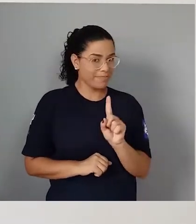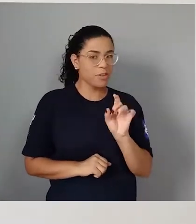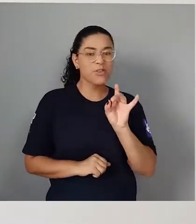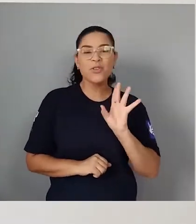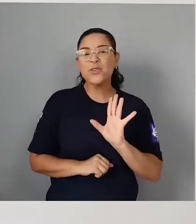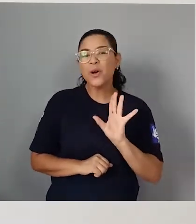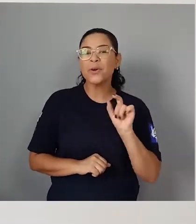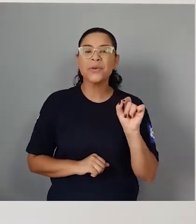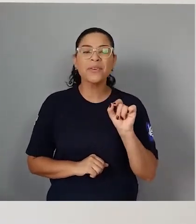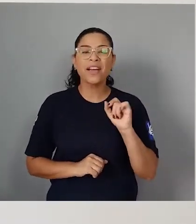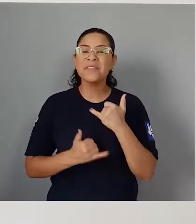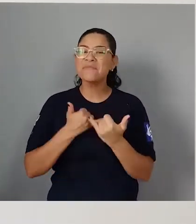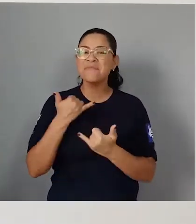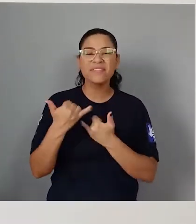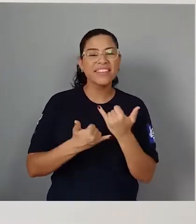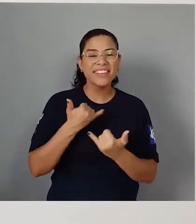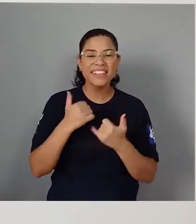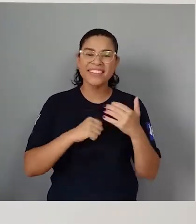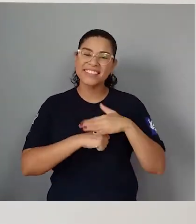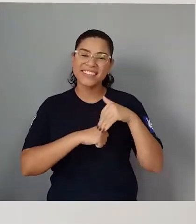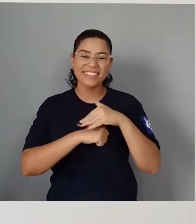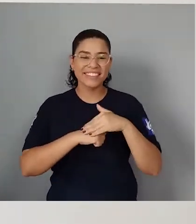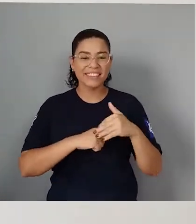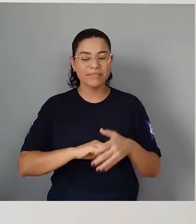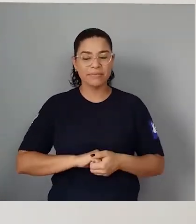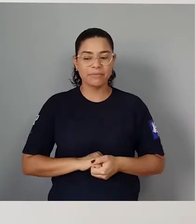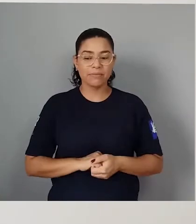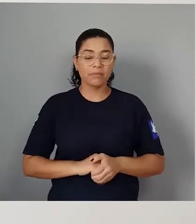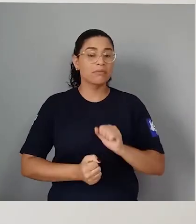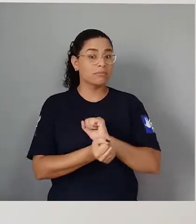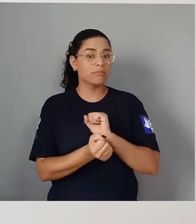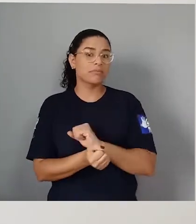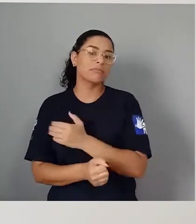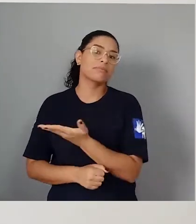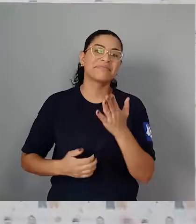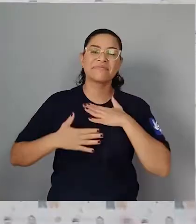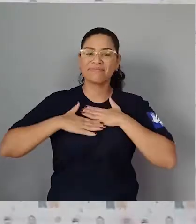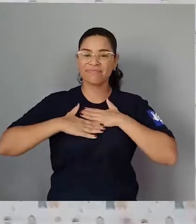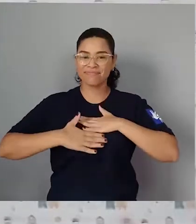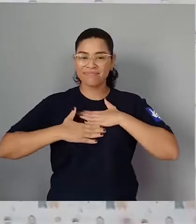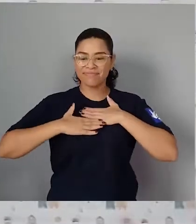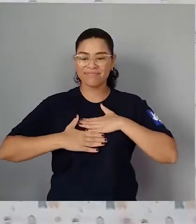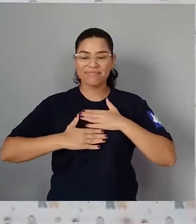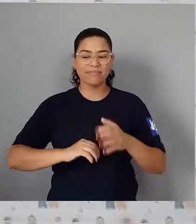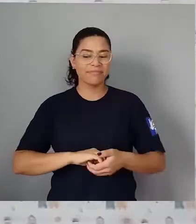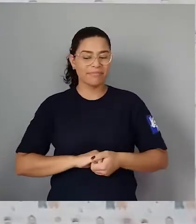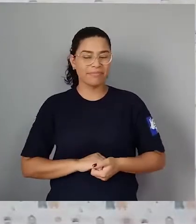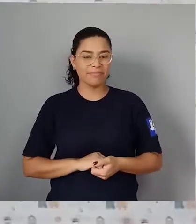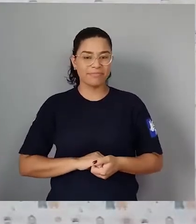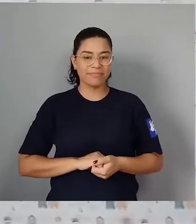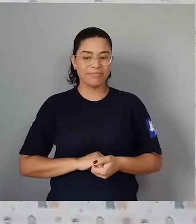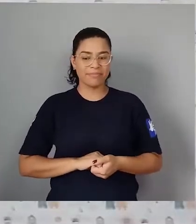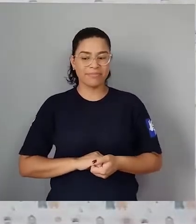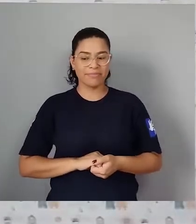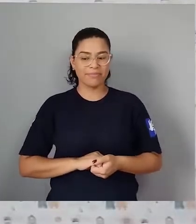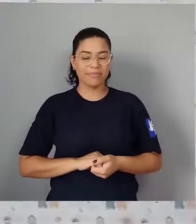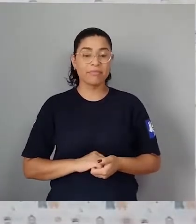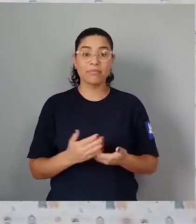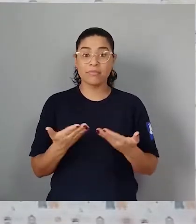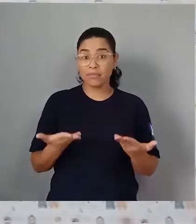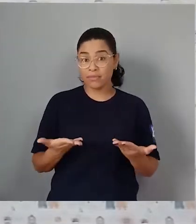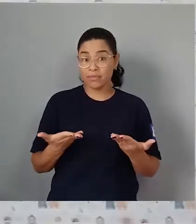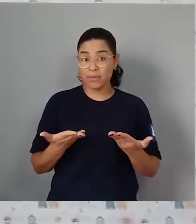só um gestinho carinhoso. Eu espero que vocês tenham gostado. E aí, pessoal? Gostaram da